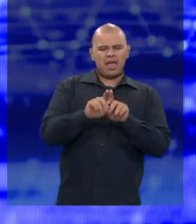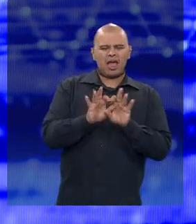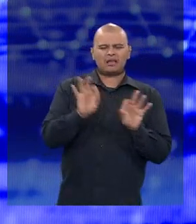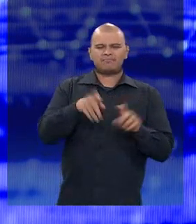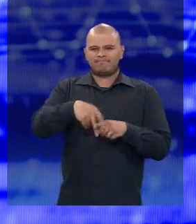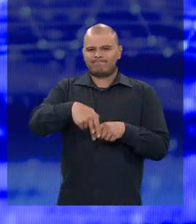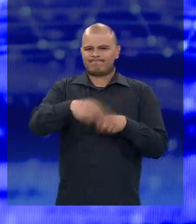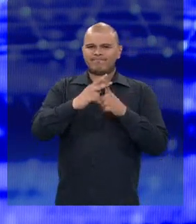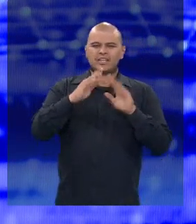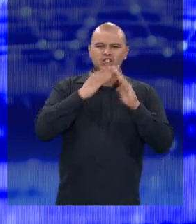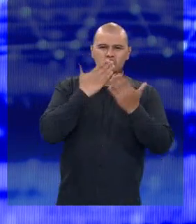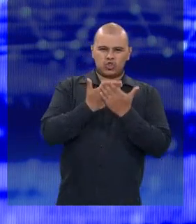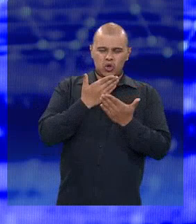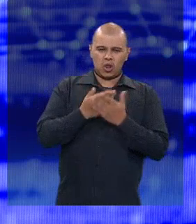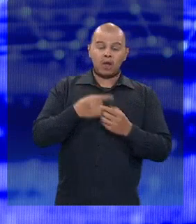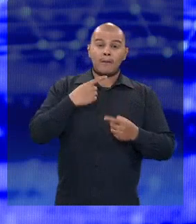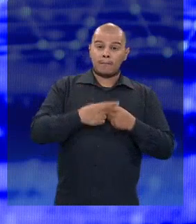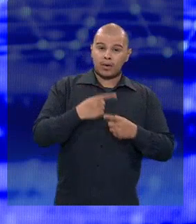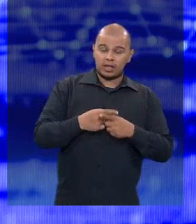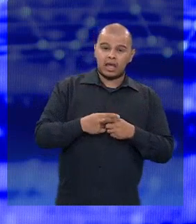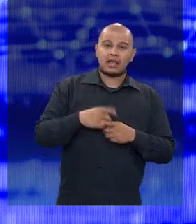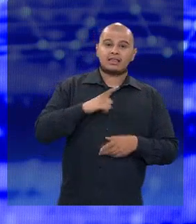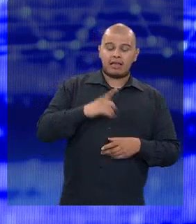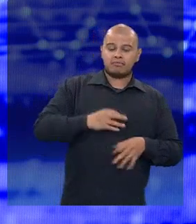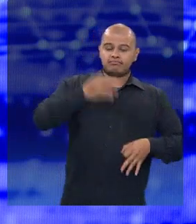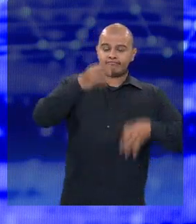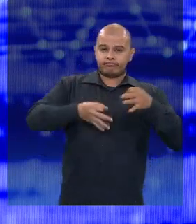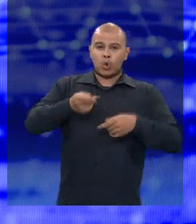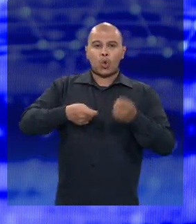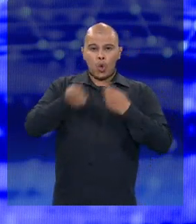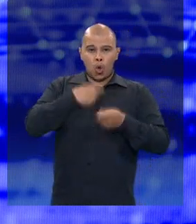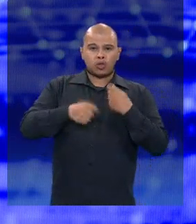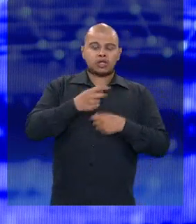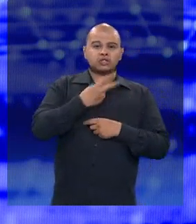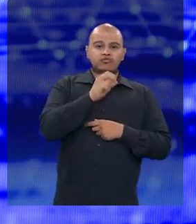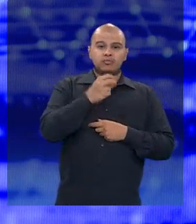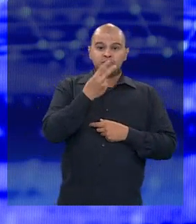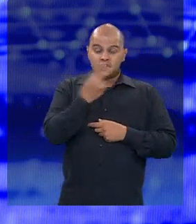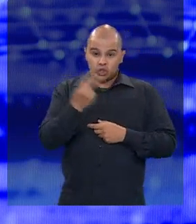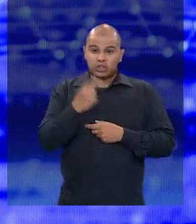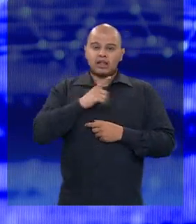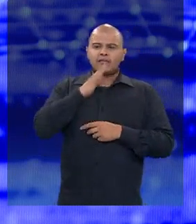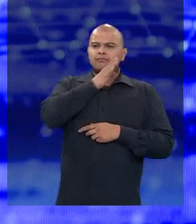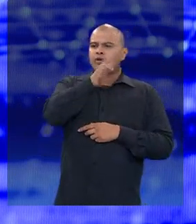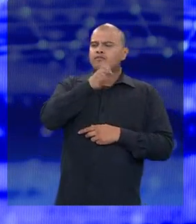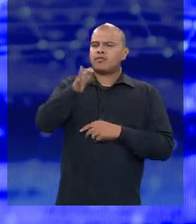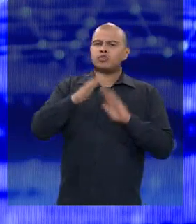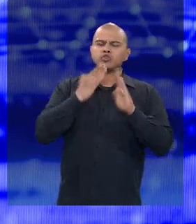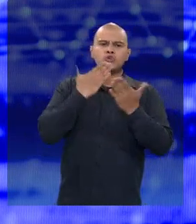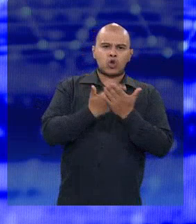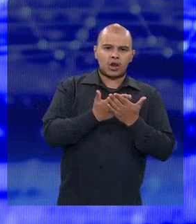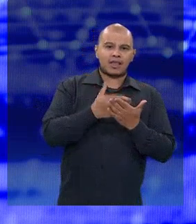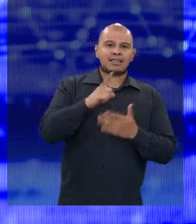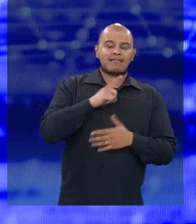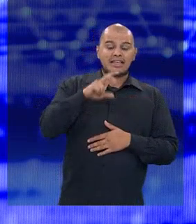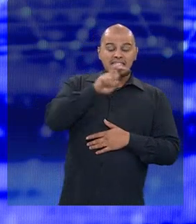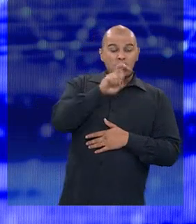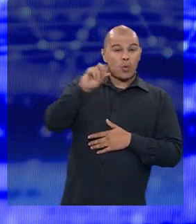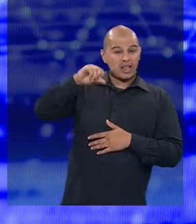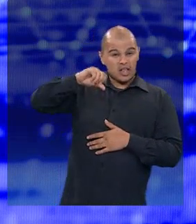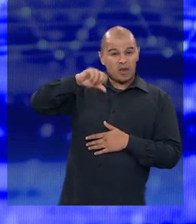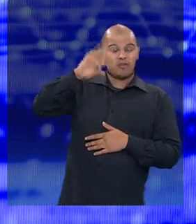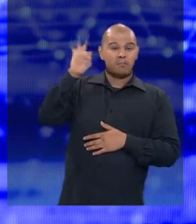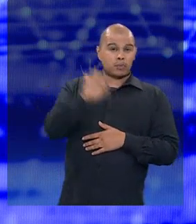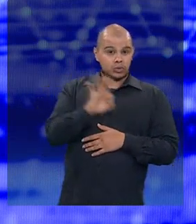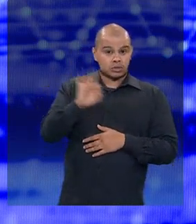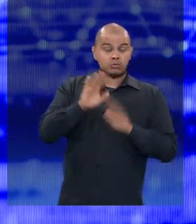o Tribunal de Contas foi nas escolas 2021, 2022. Gente, pasmem, mais da metade, 59% das